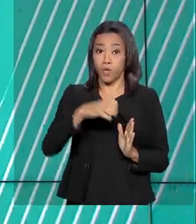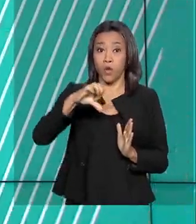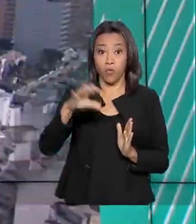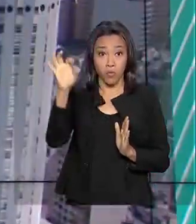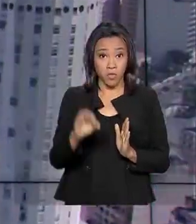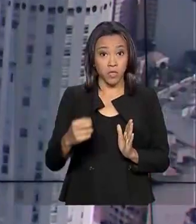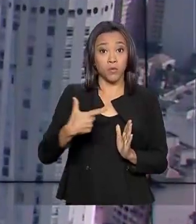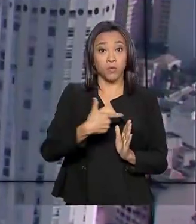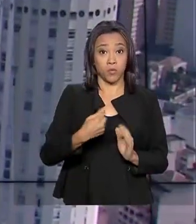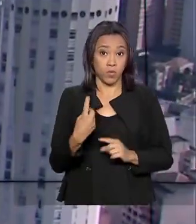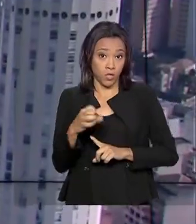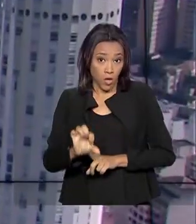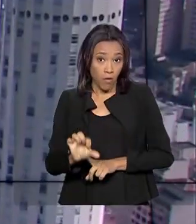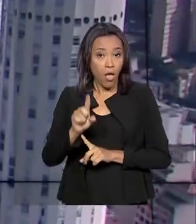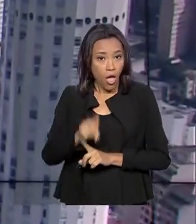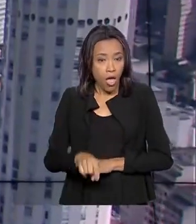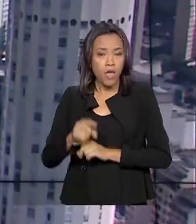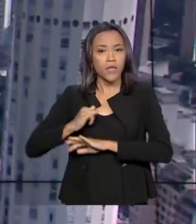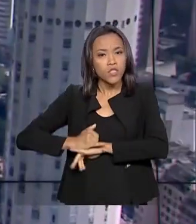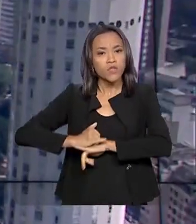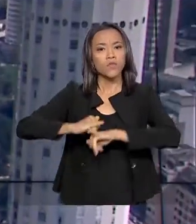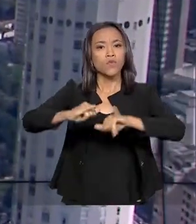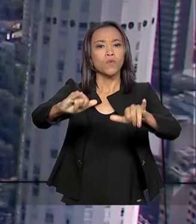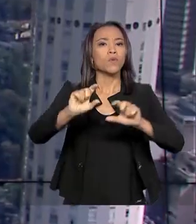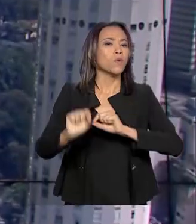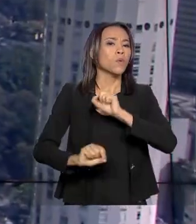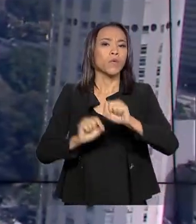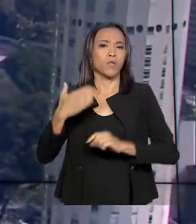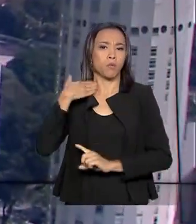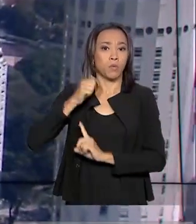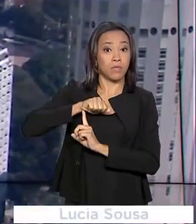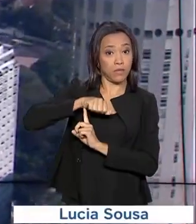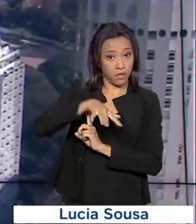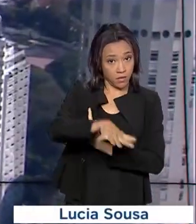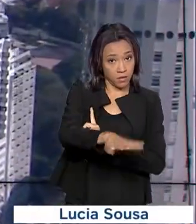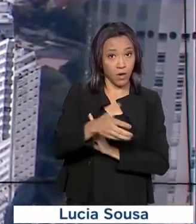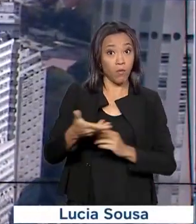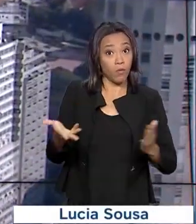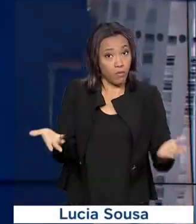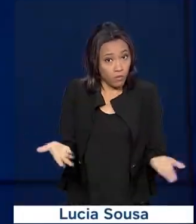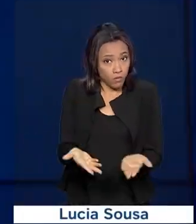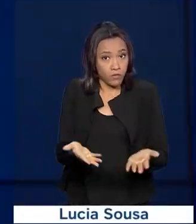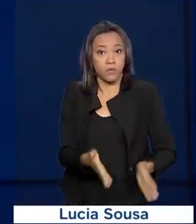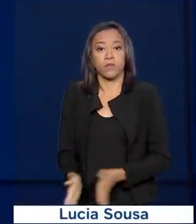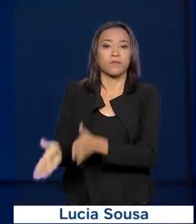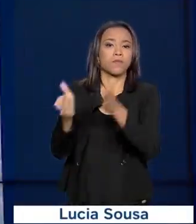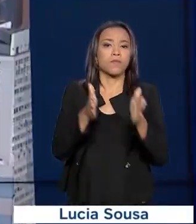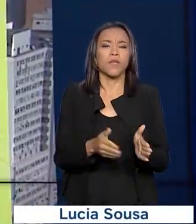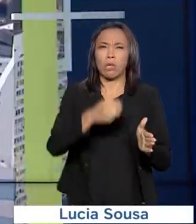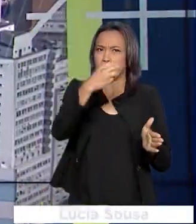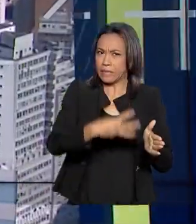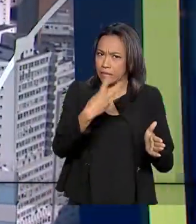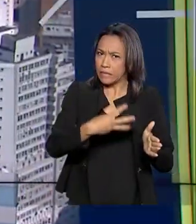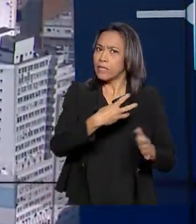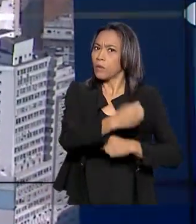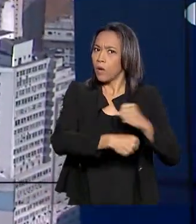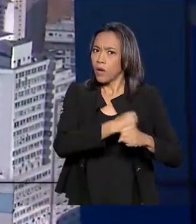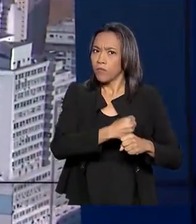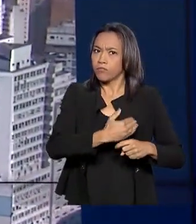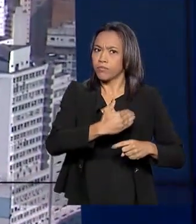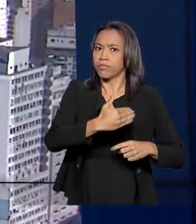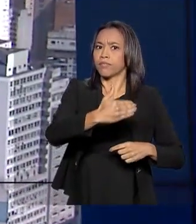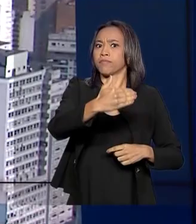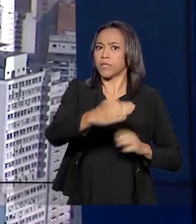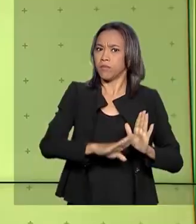2019. É o que mostra o índice de atividade econômica do Banco Central, divulgado hoje. É o terceiro ano seguido em que o índice